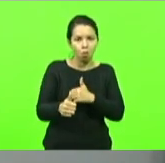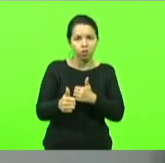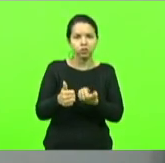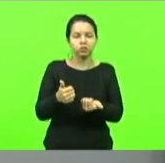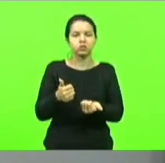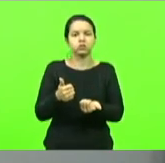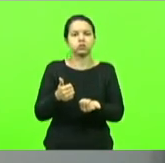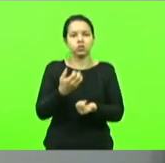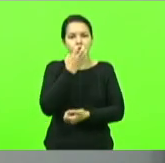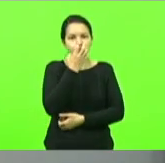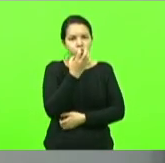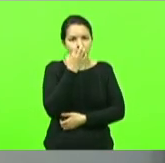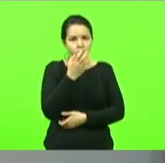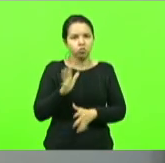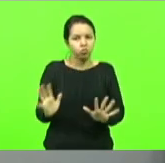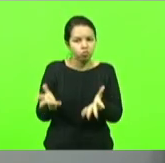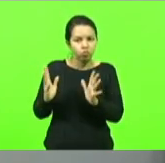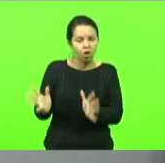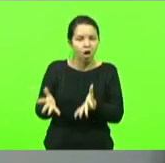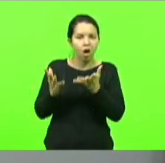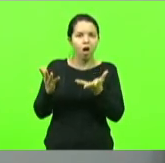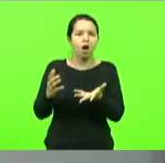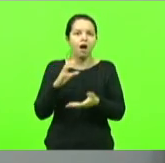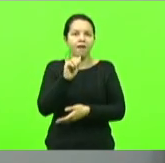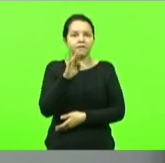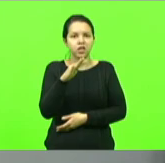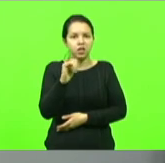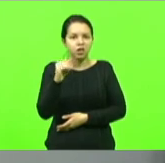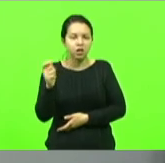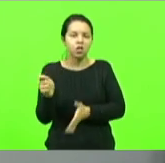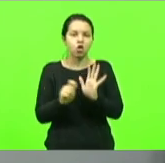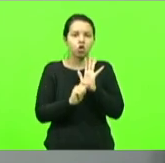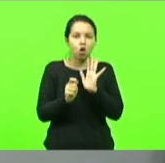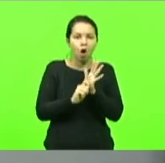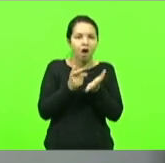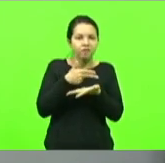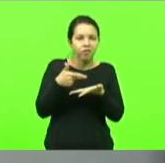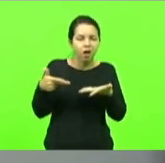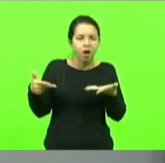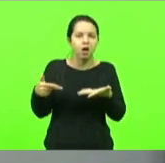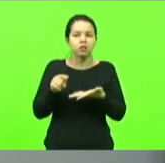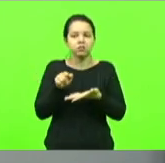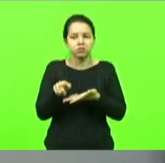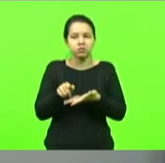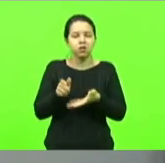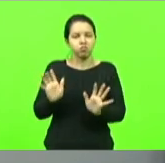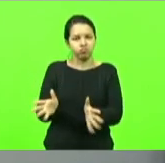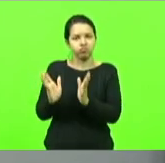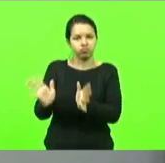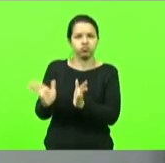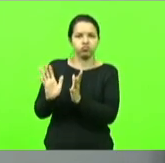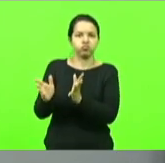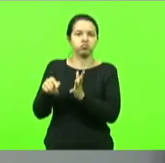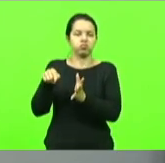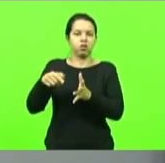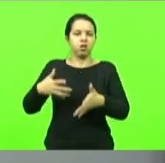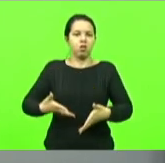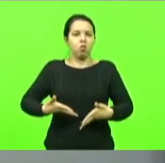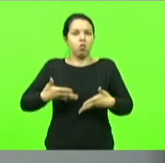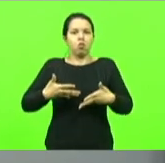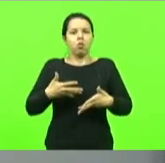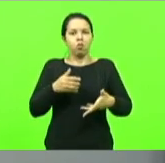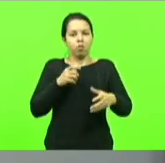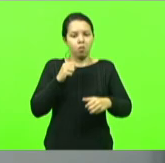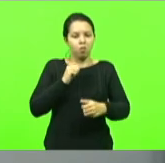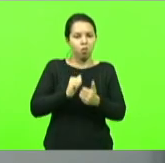são estimulados com cafeína estimulados com drogas porque o animal possa ter um maior impacto na sua corrida mas eu vou apresentar esse projeto